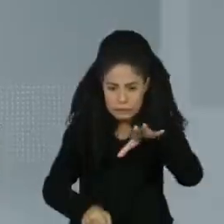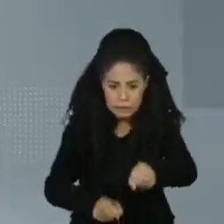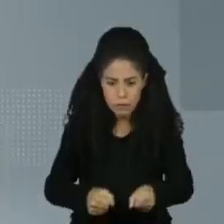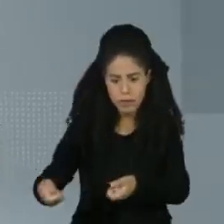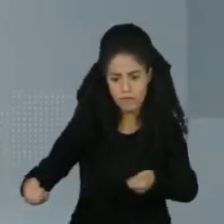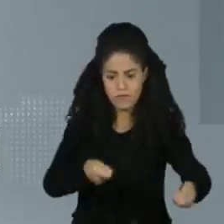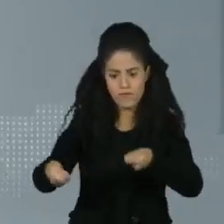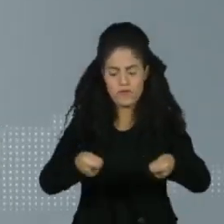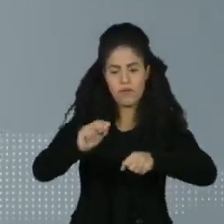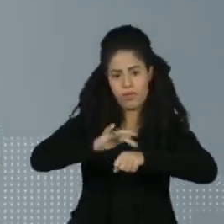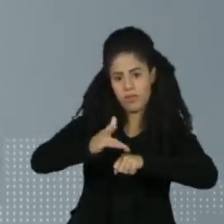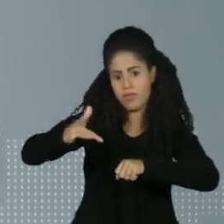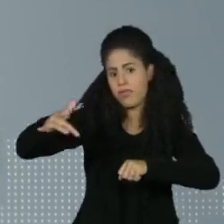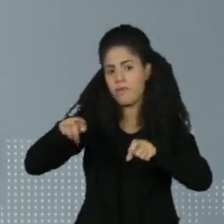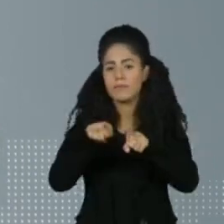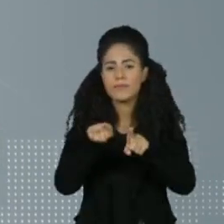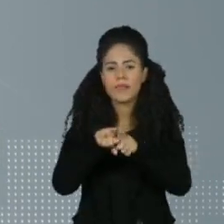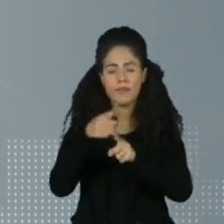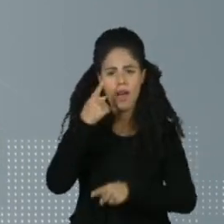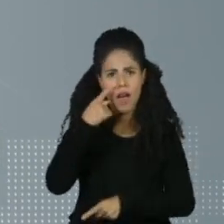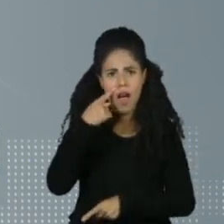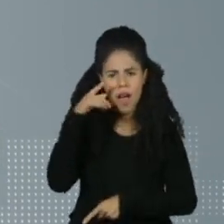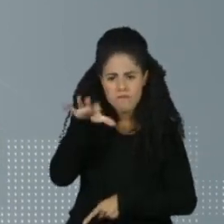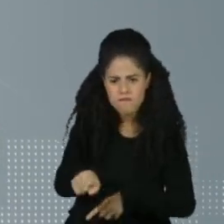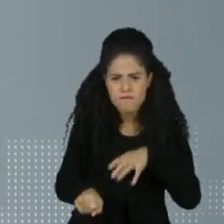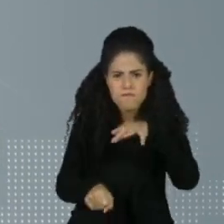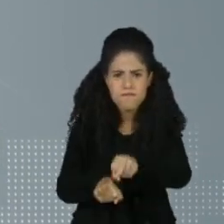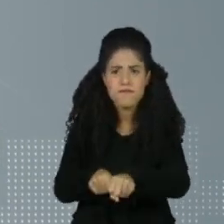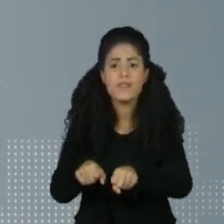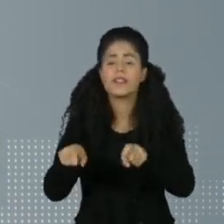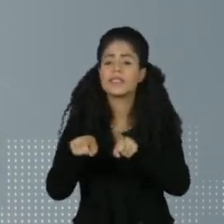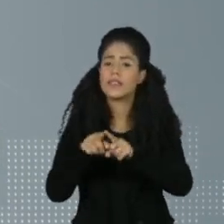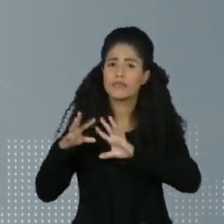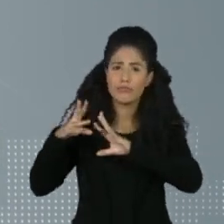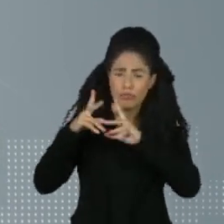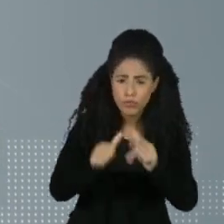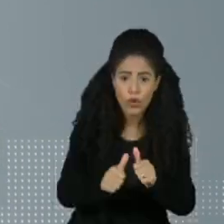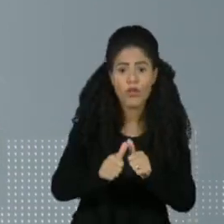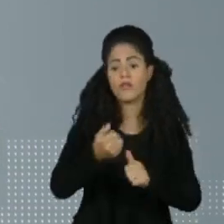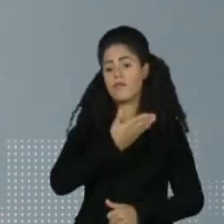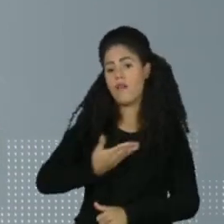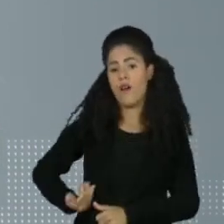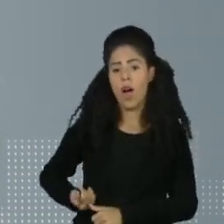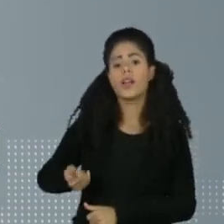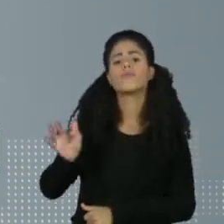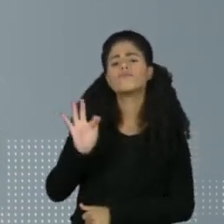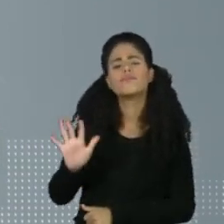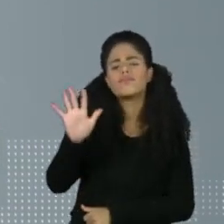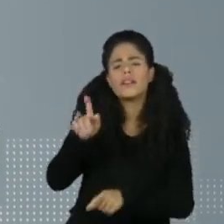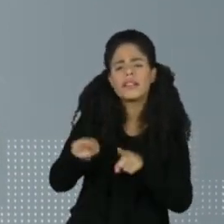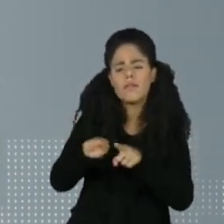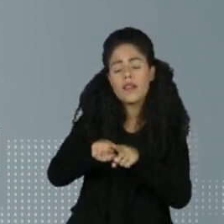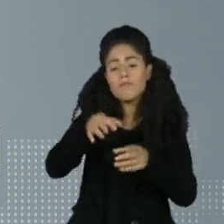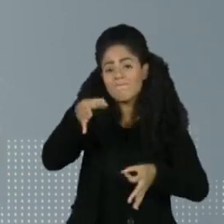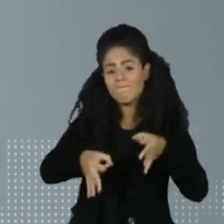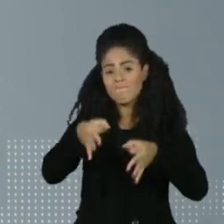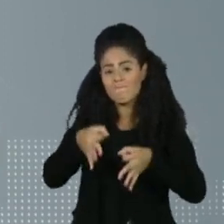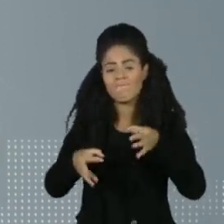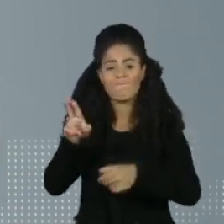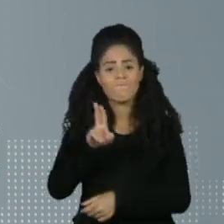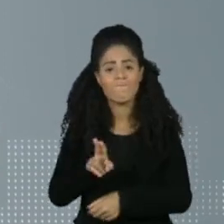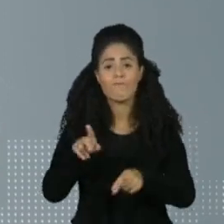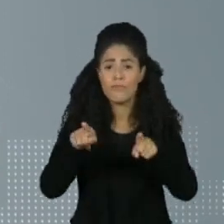O documento destaca ainda os ataques à imprensa, aos críticos do governo e ao judiciário, o uso